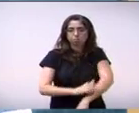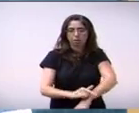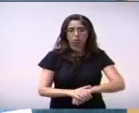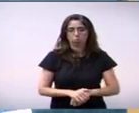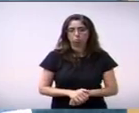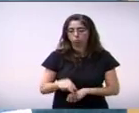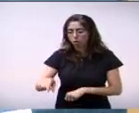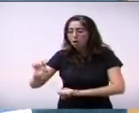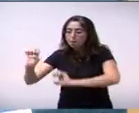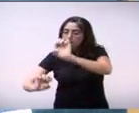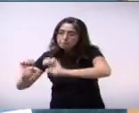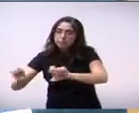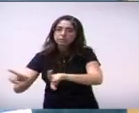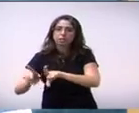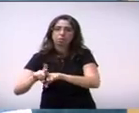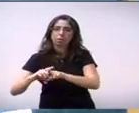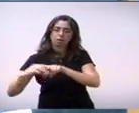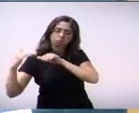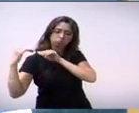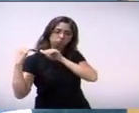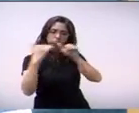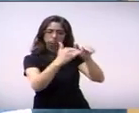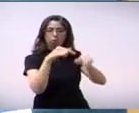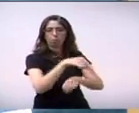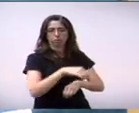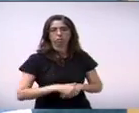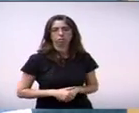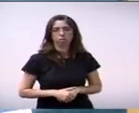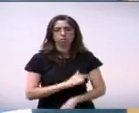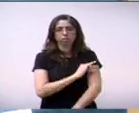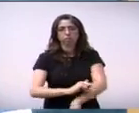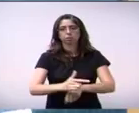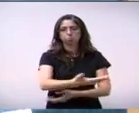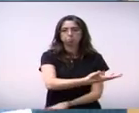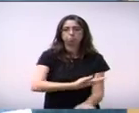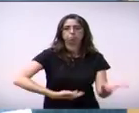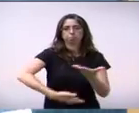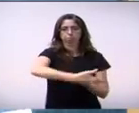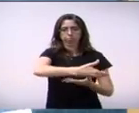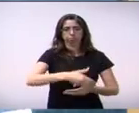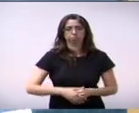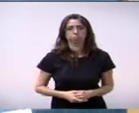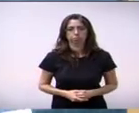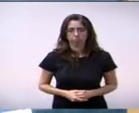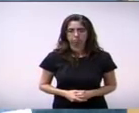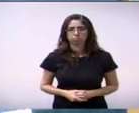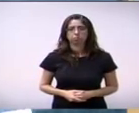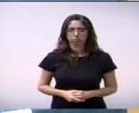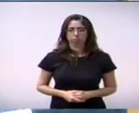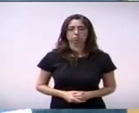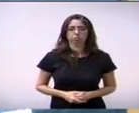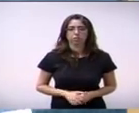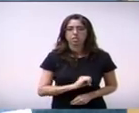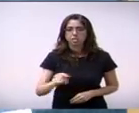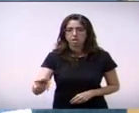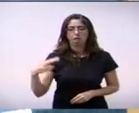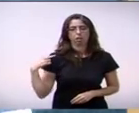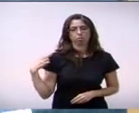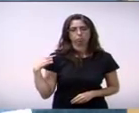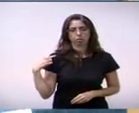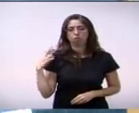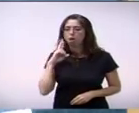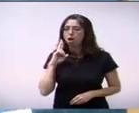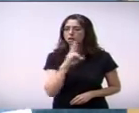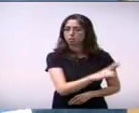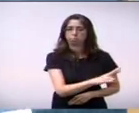e que se limite ao espaço dela. E que responda às suas responsabilidades. que pode ter certeza